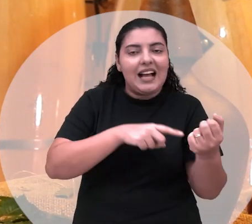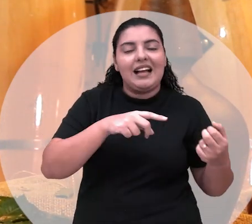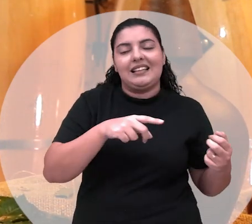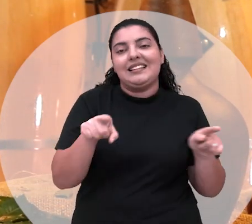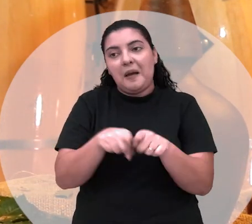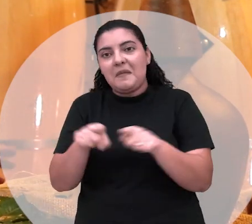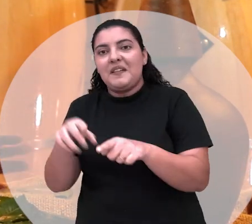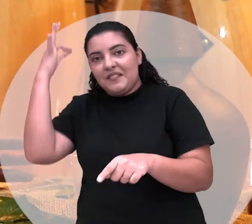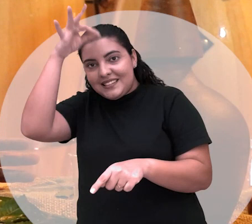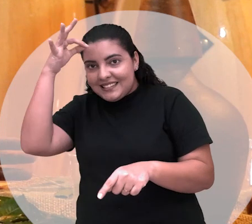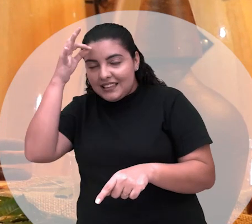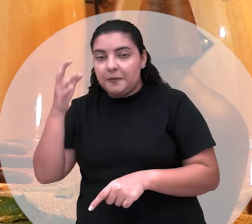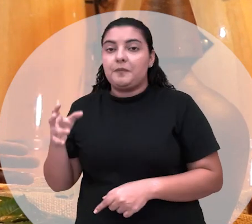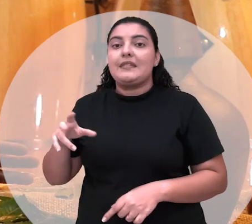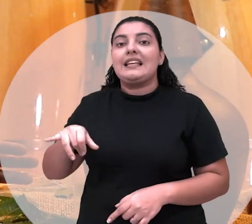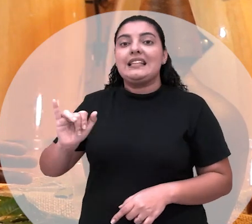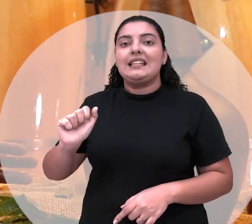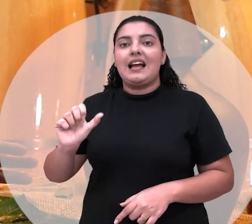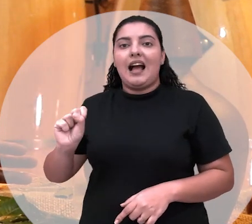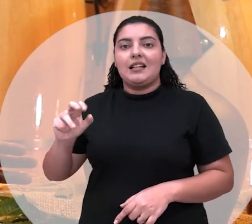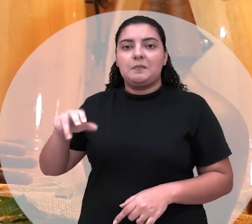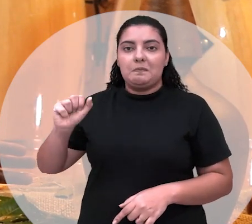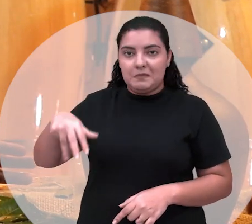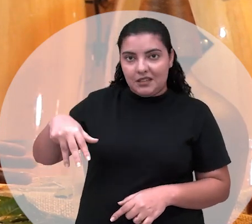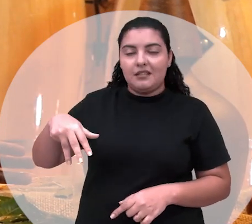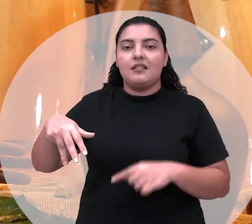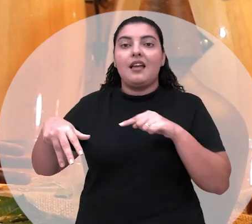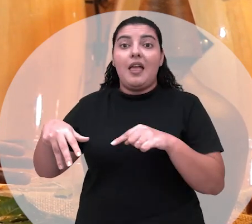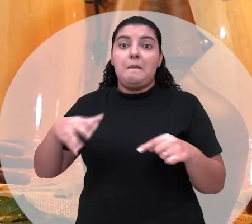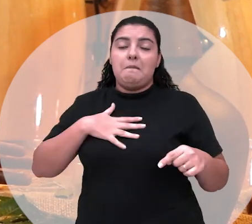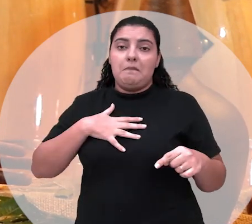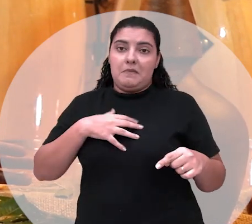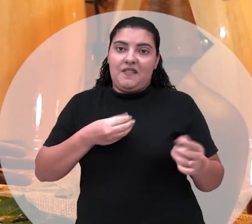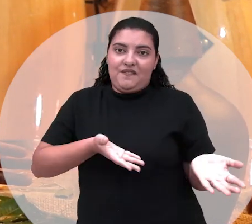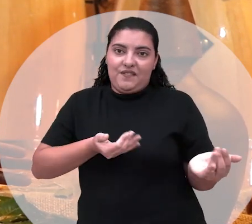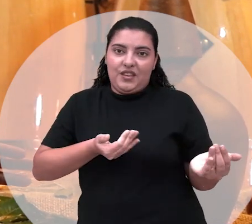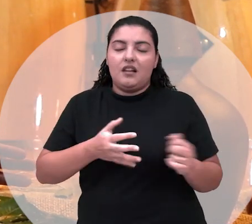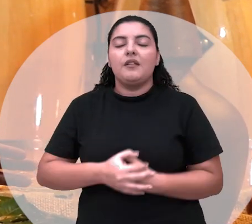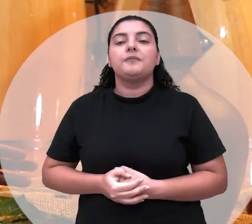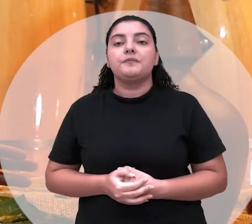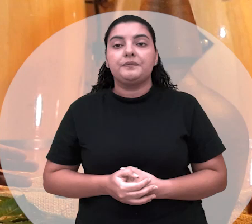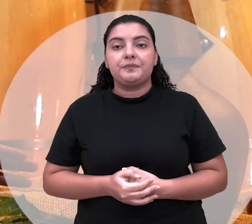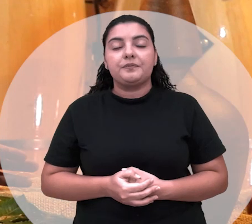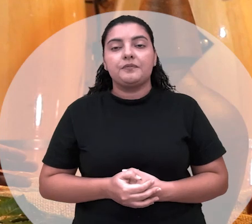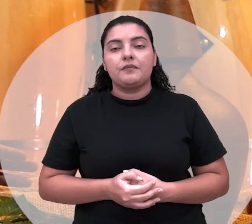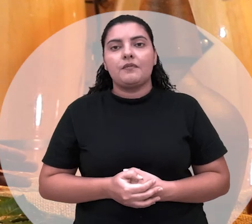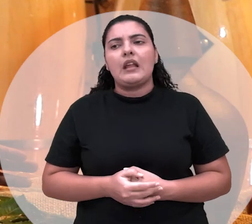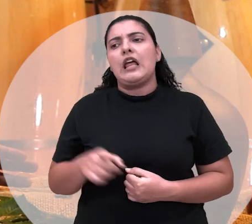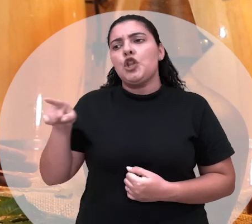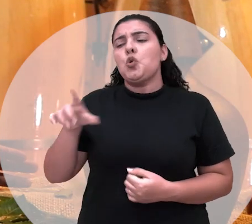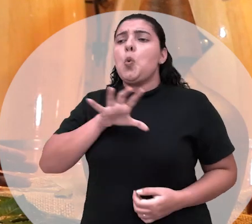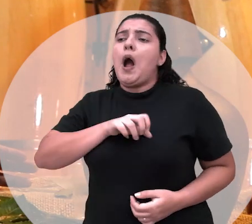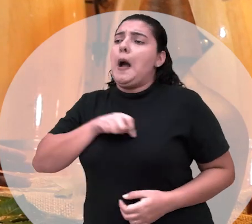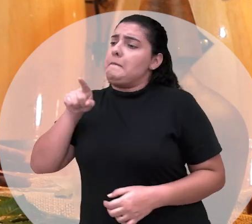as vezes a Yasmin que é a caçula da mulher ela diz assim a senhora